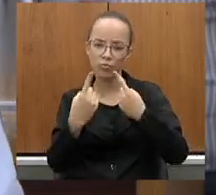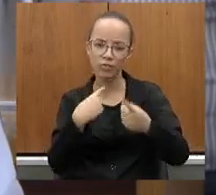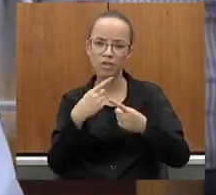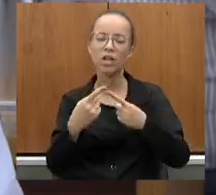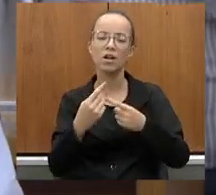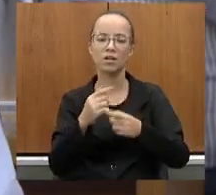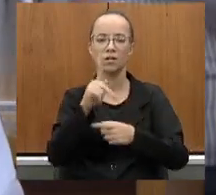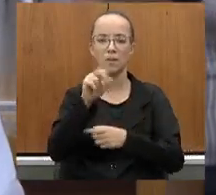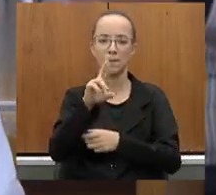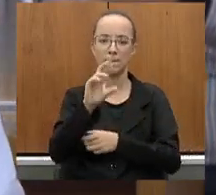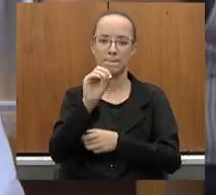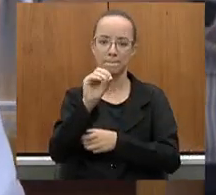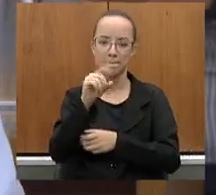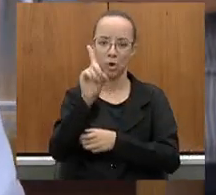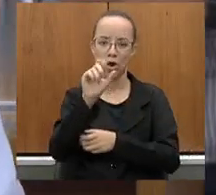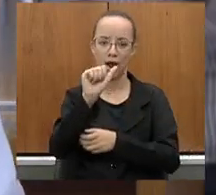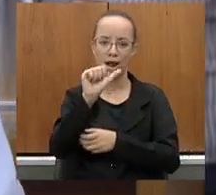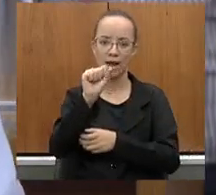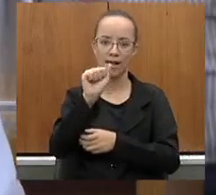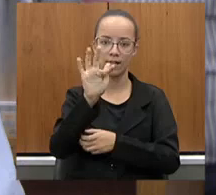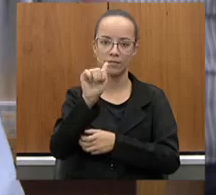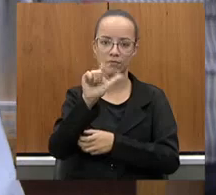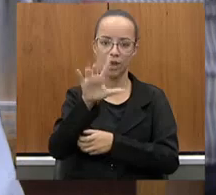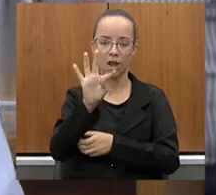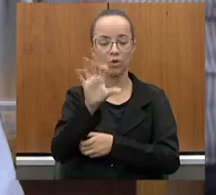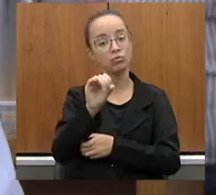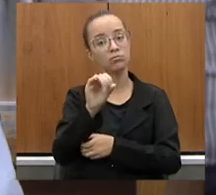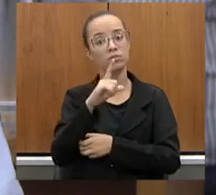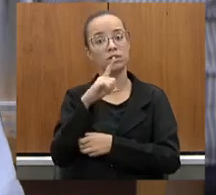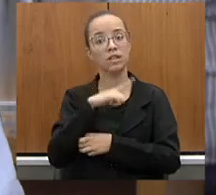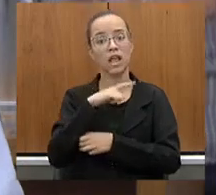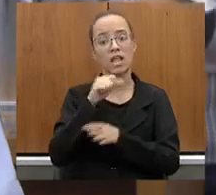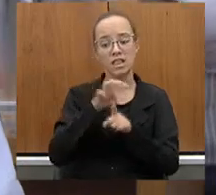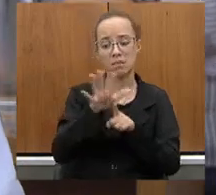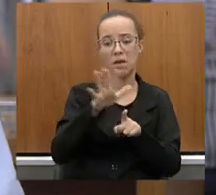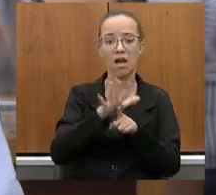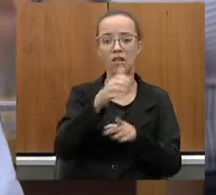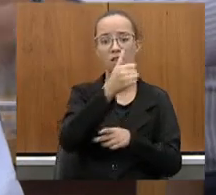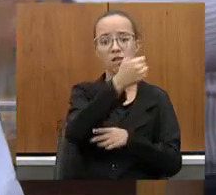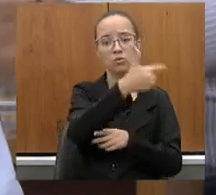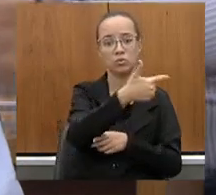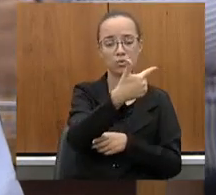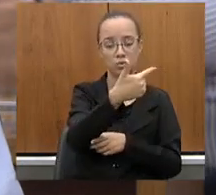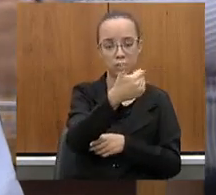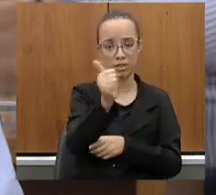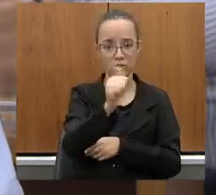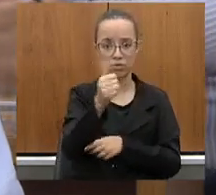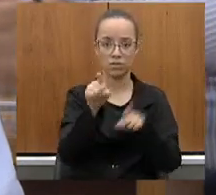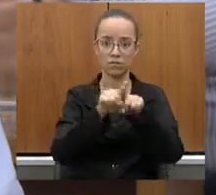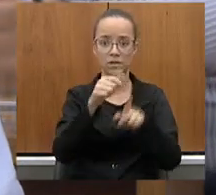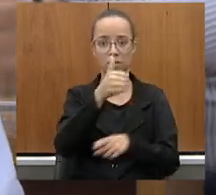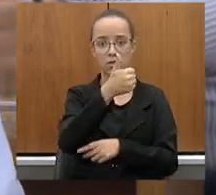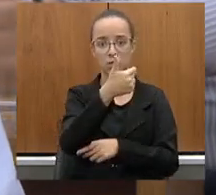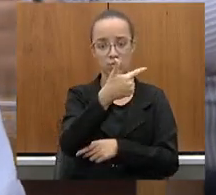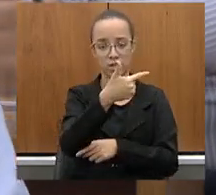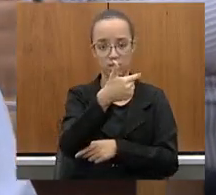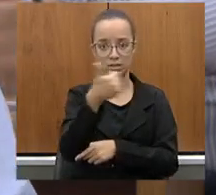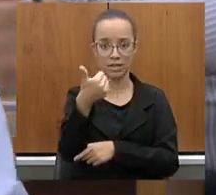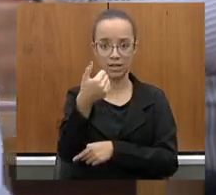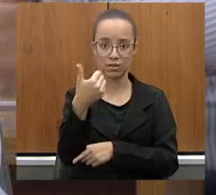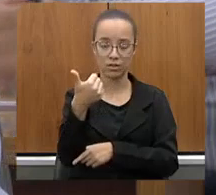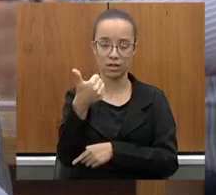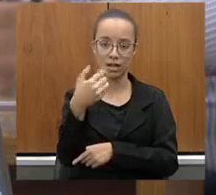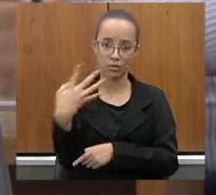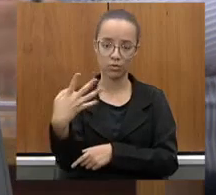a Comissão para o Asfalto que demanda a 211, 214, inclusive, na época,